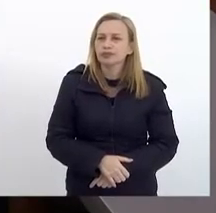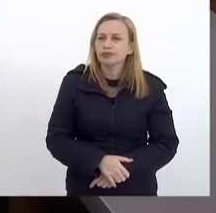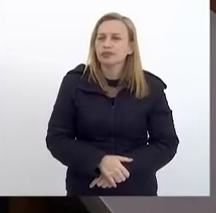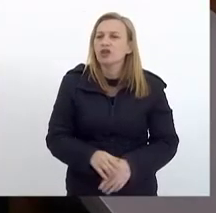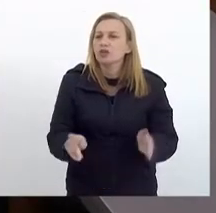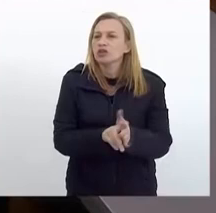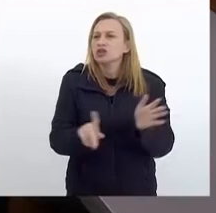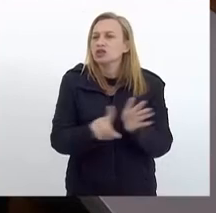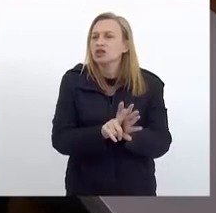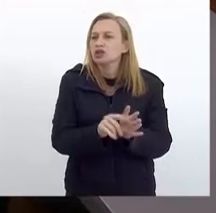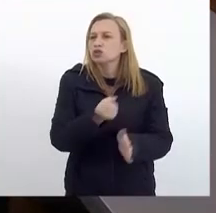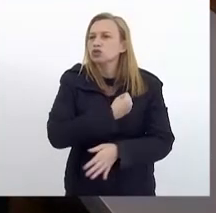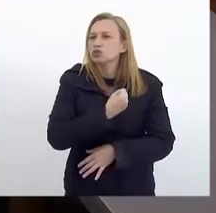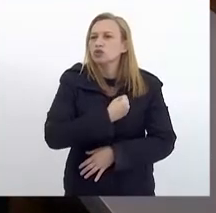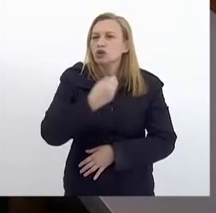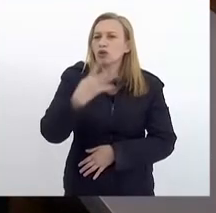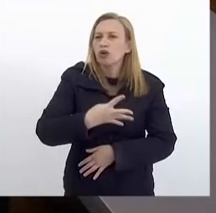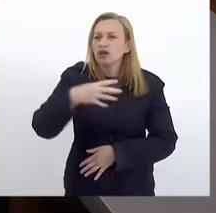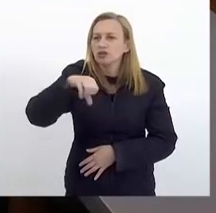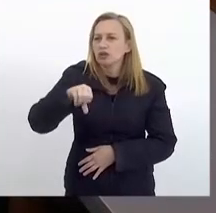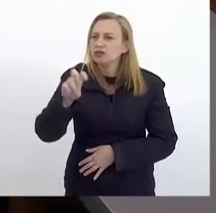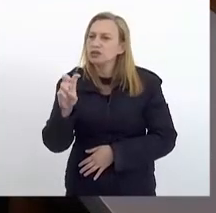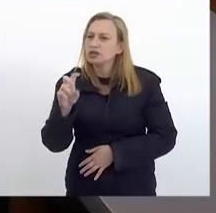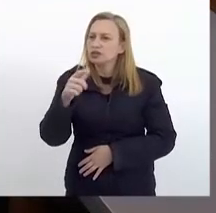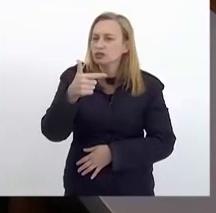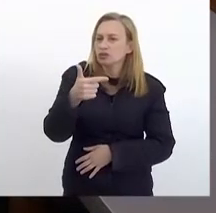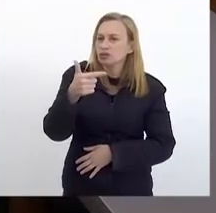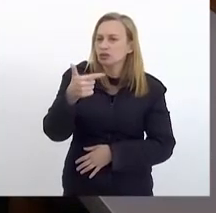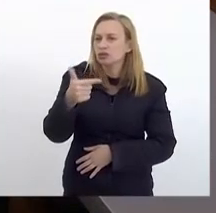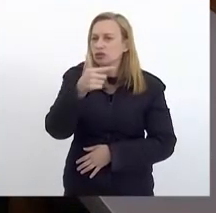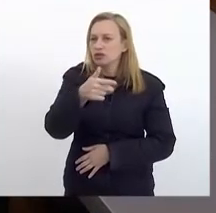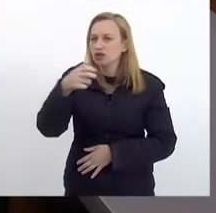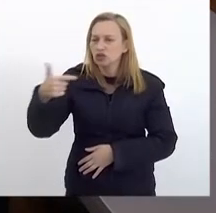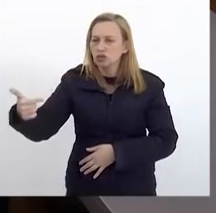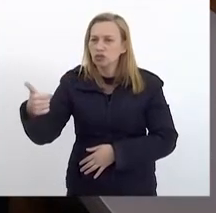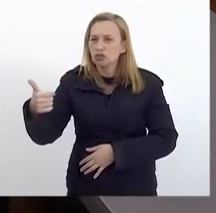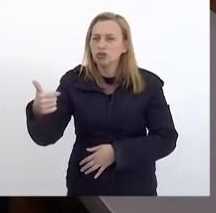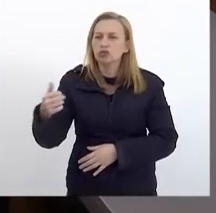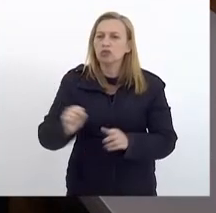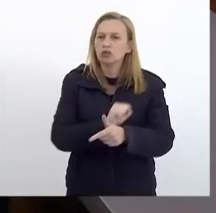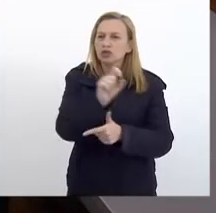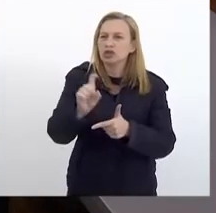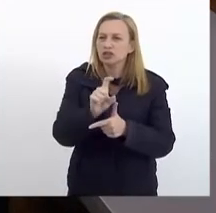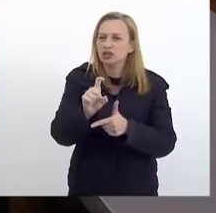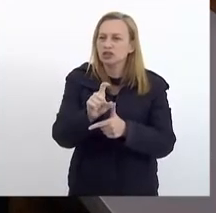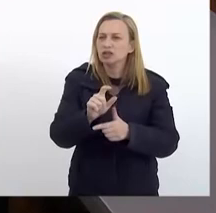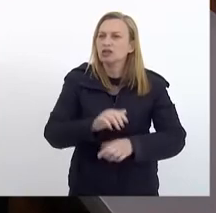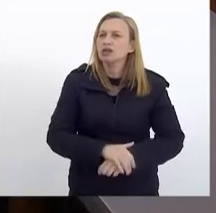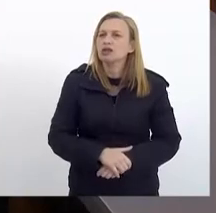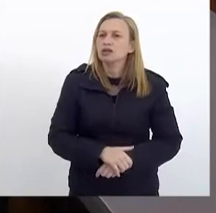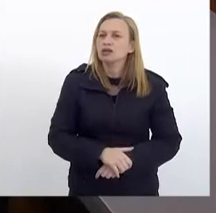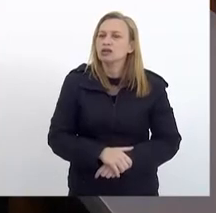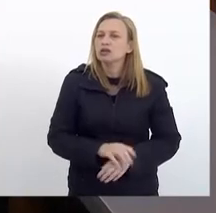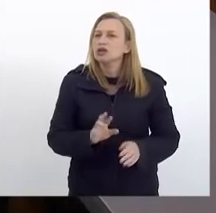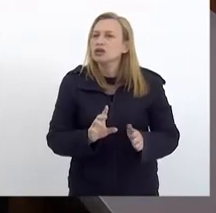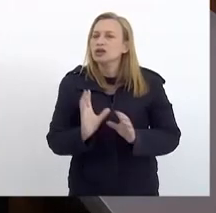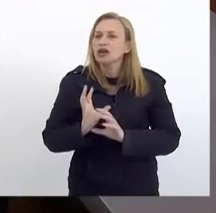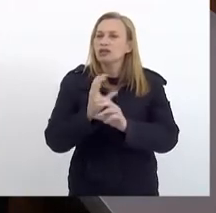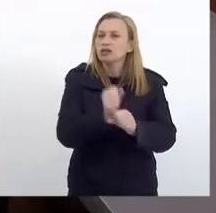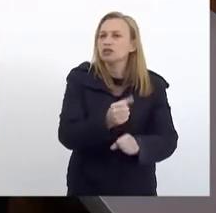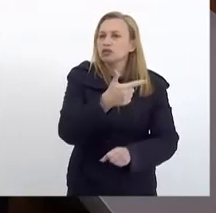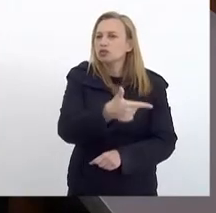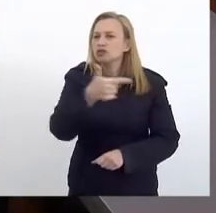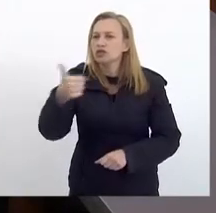Projeto de lei número 4952 de 2021, de autoria do Poder Executivo, que dispõe sobre a revisão 2022